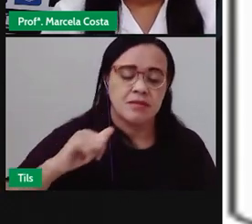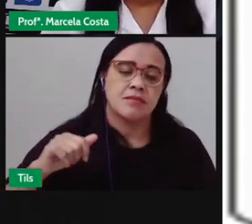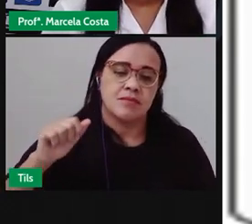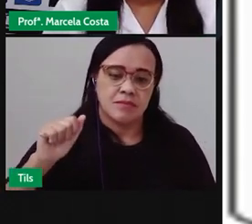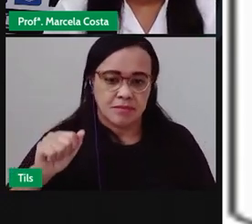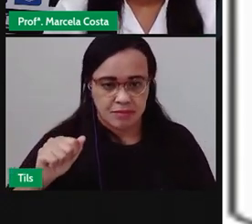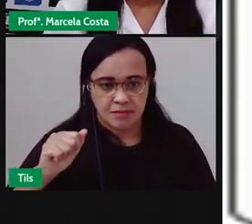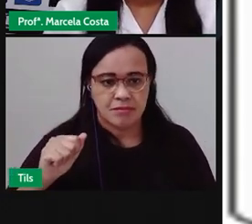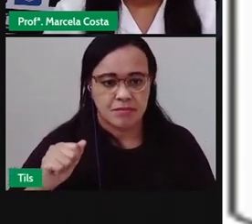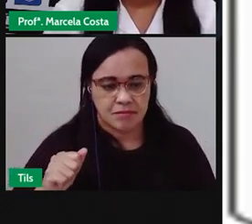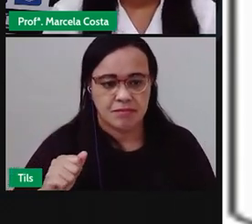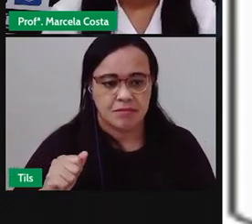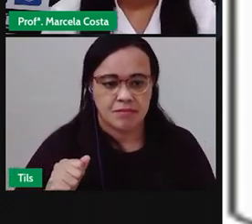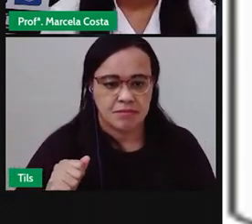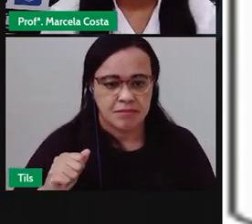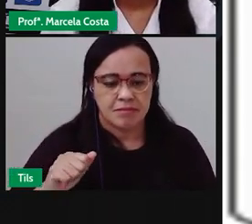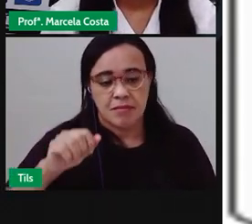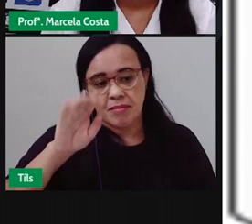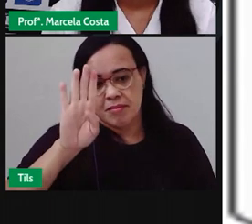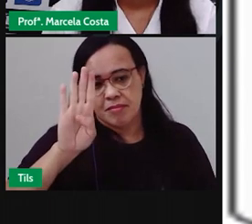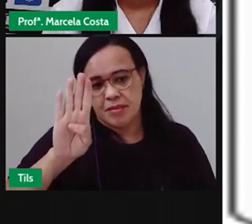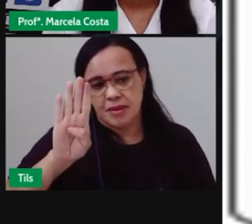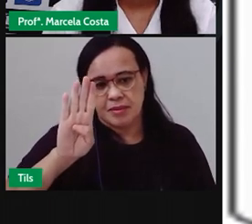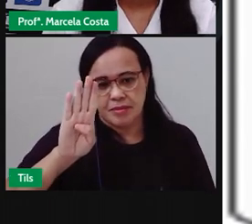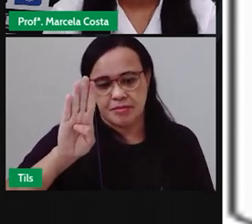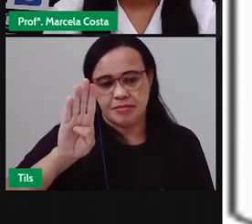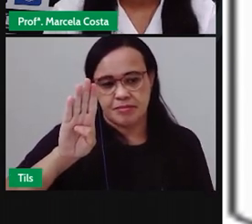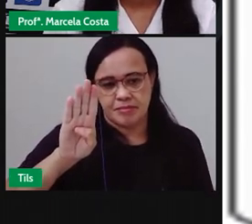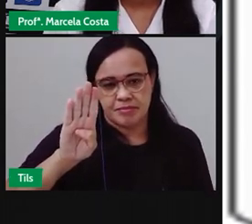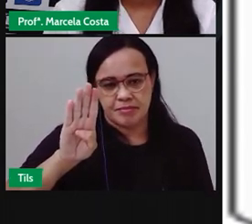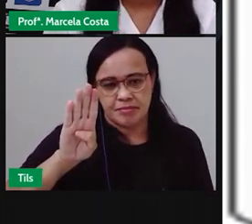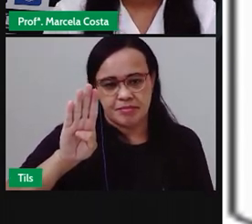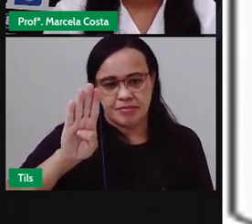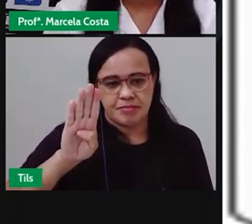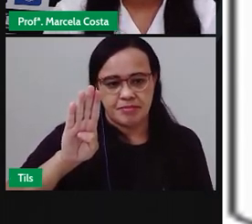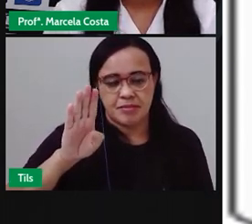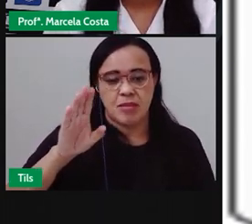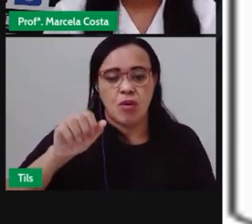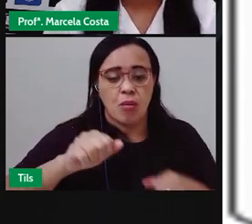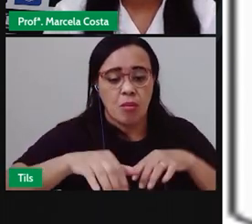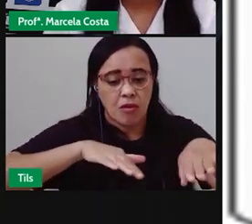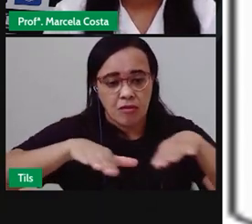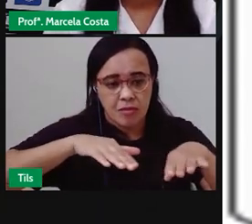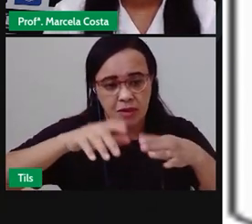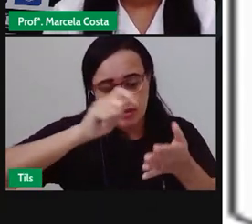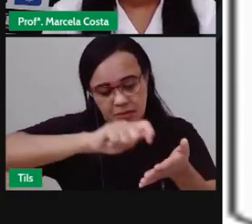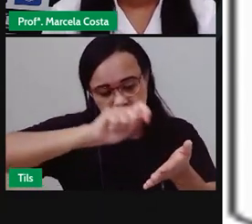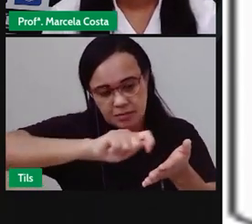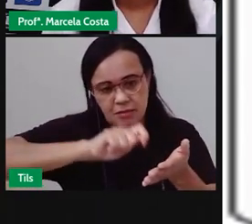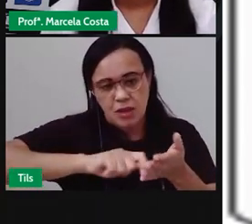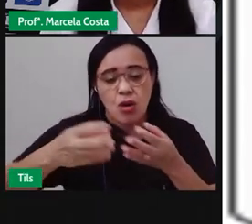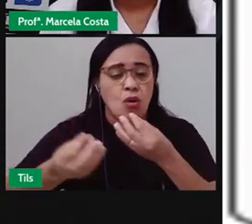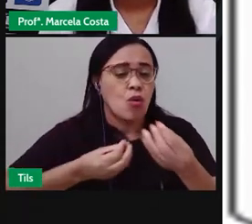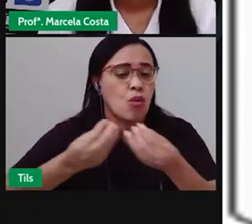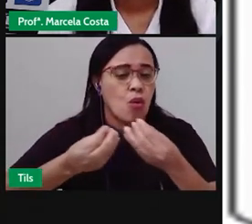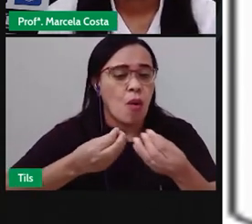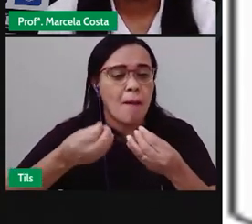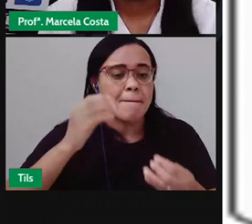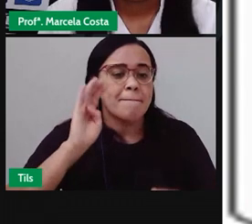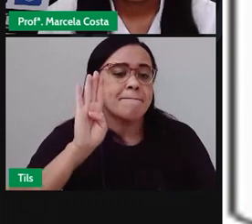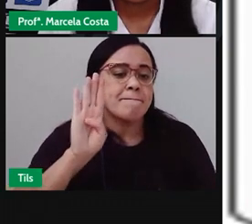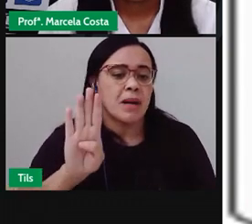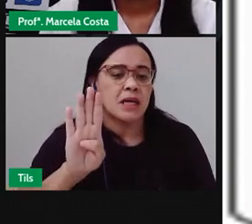A gente vai ter também a letra B Olha o movimento que é feito para escrever a letra B B O